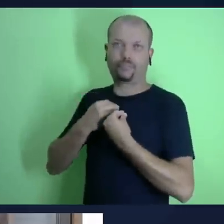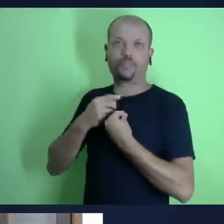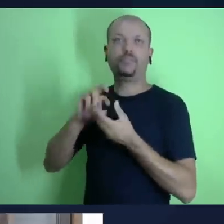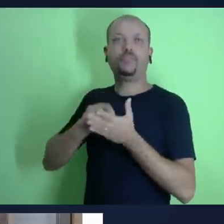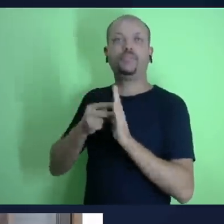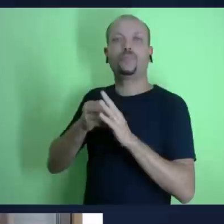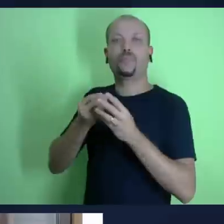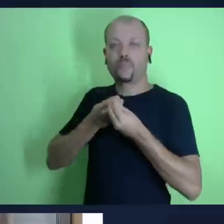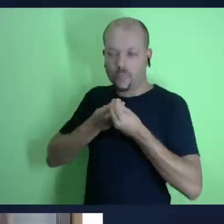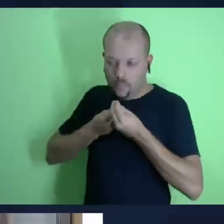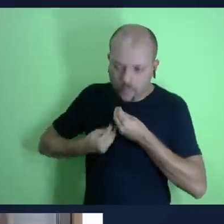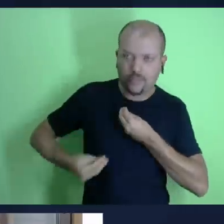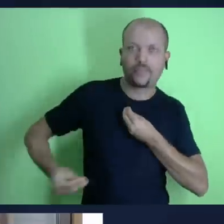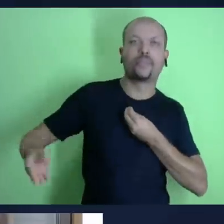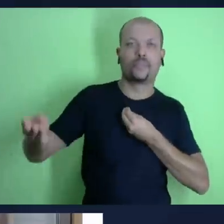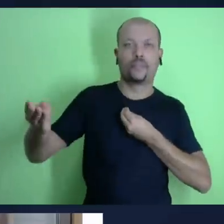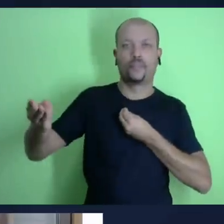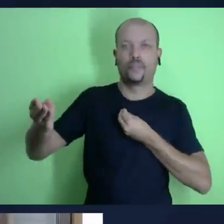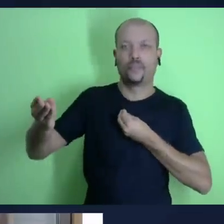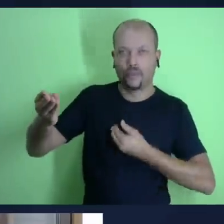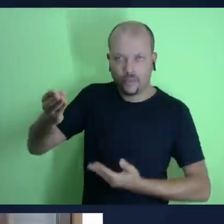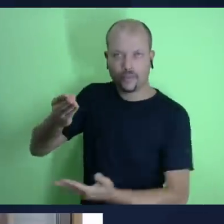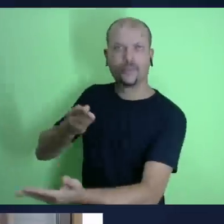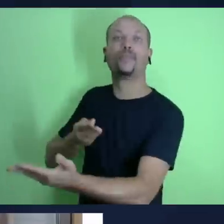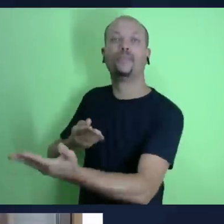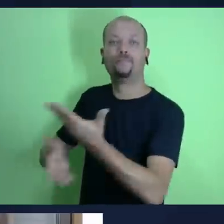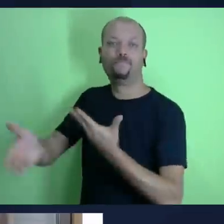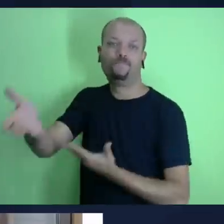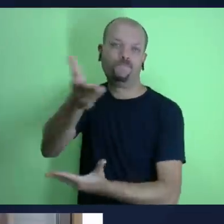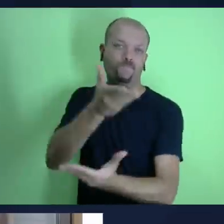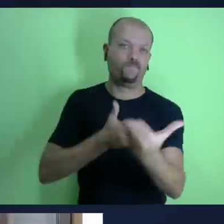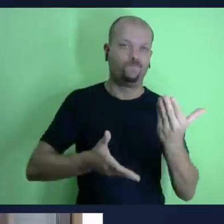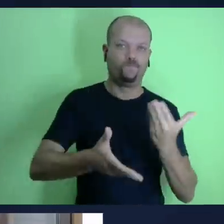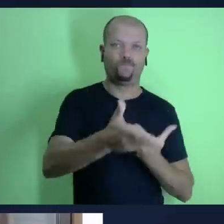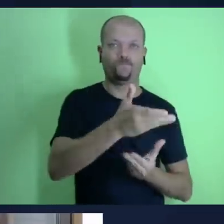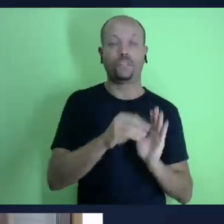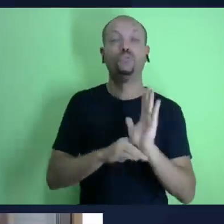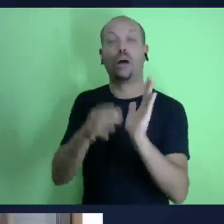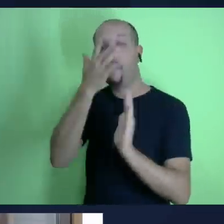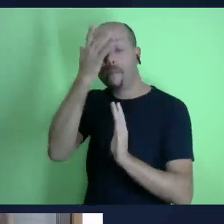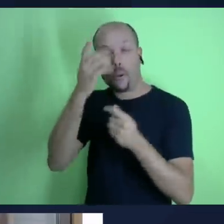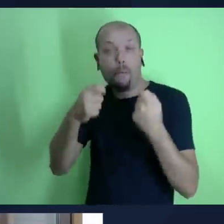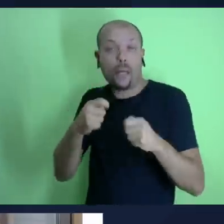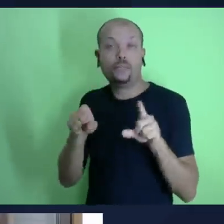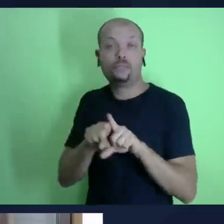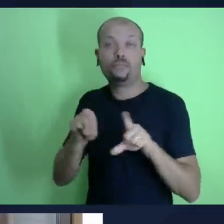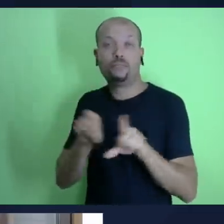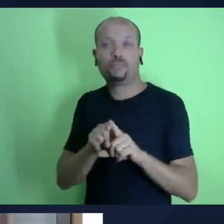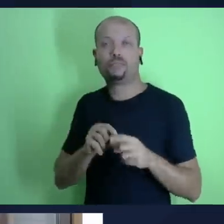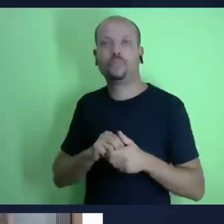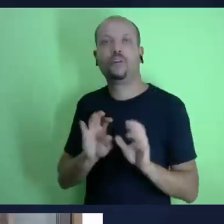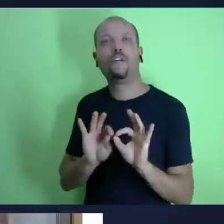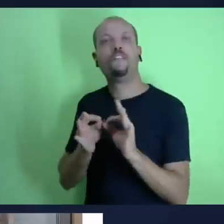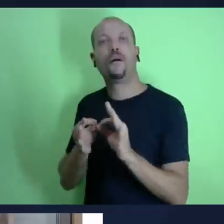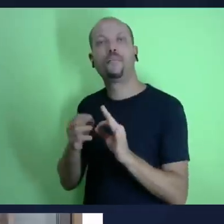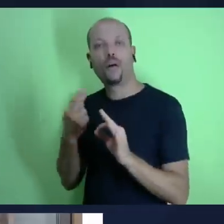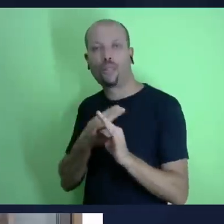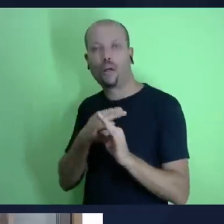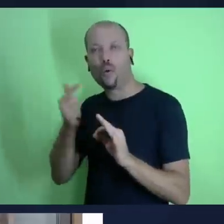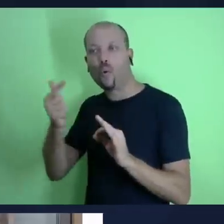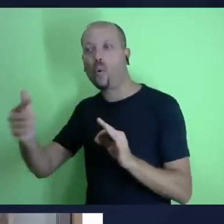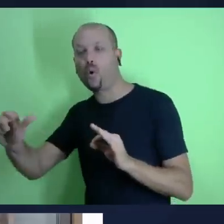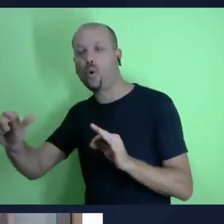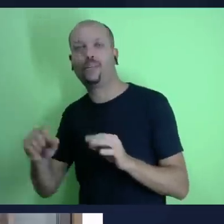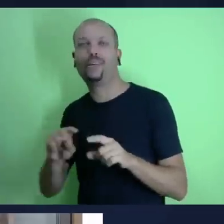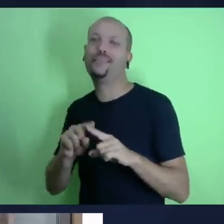o que a gente recebe de Deus e a gente põe no bolso e a gente quer acumular e aí Jesus assim não acumulem os bens dessa terra